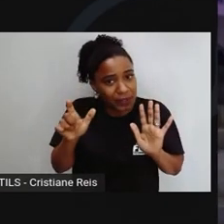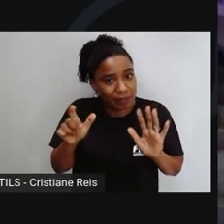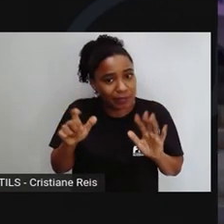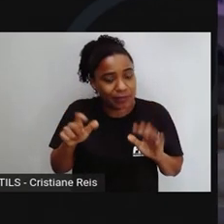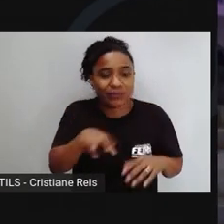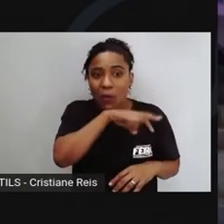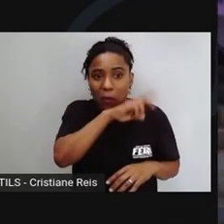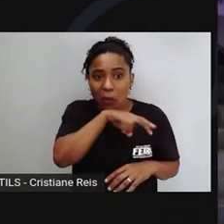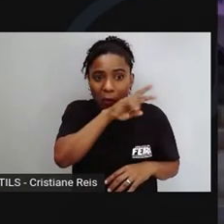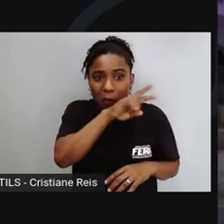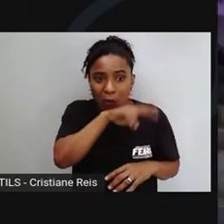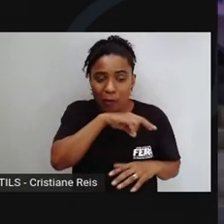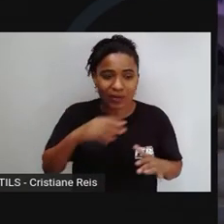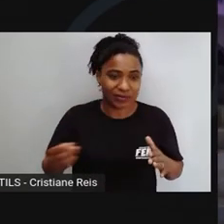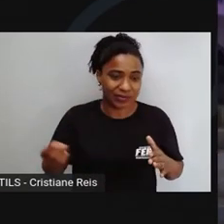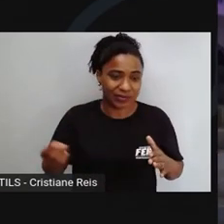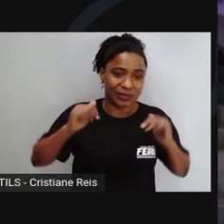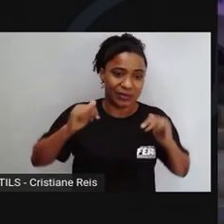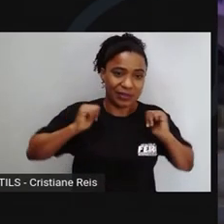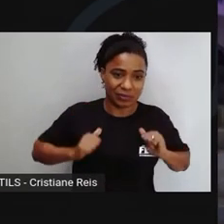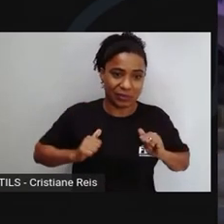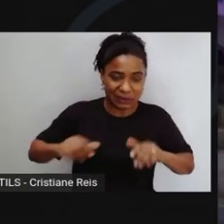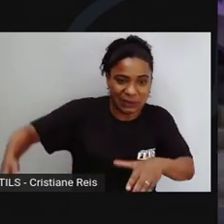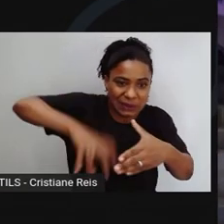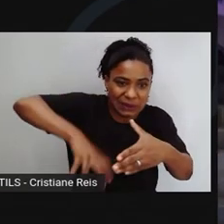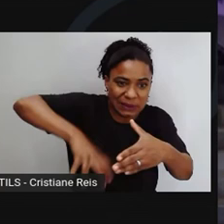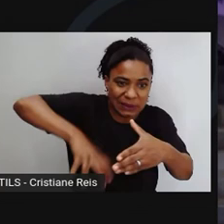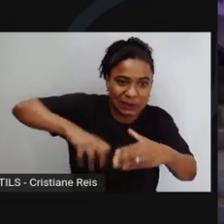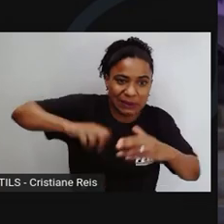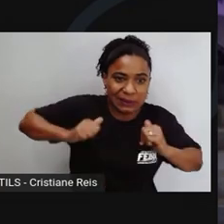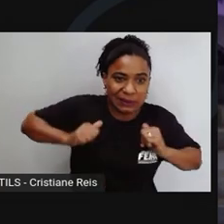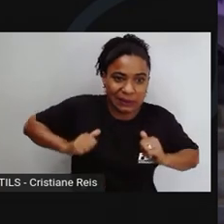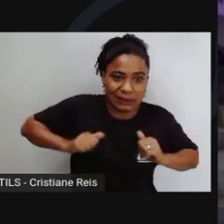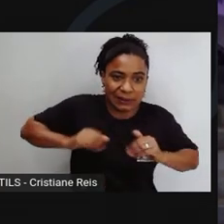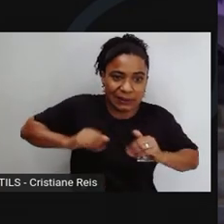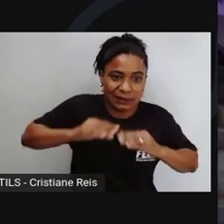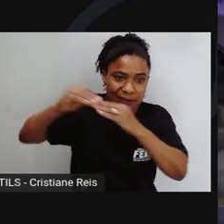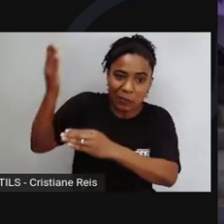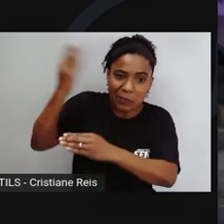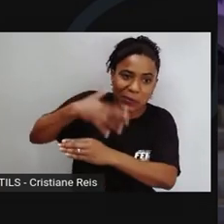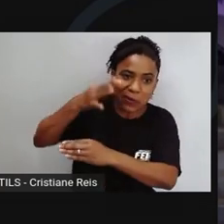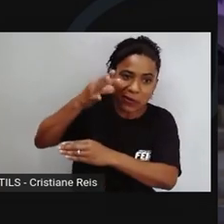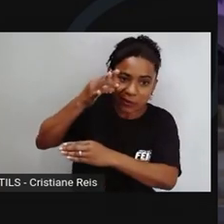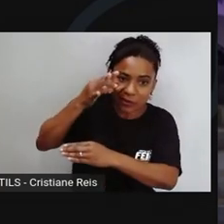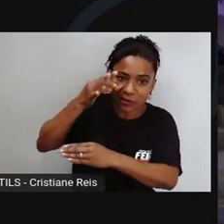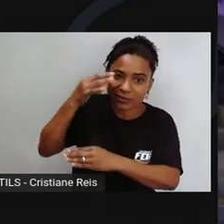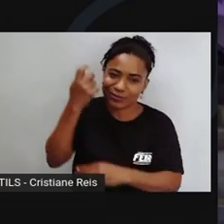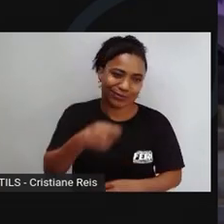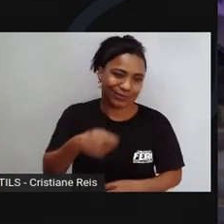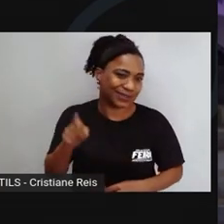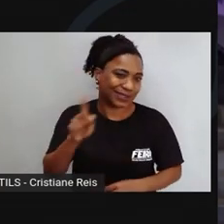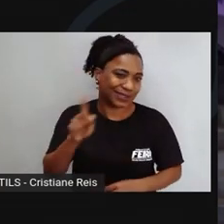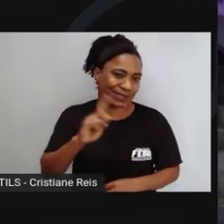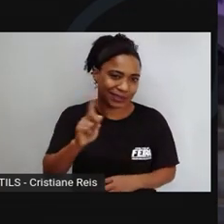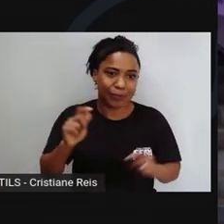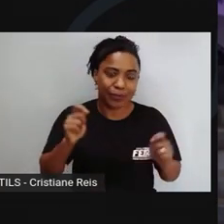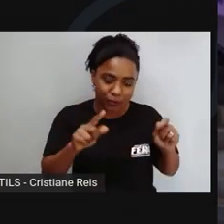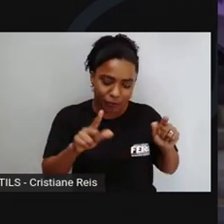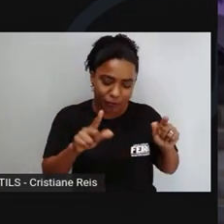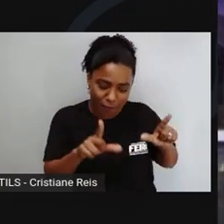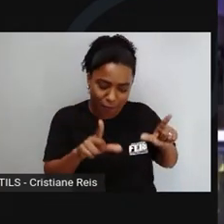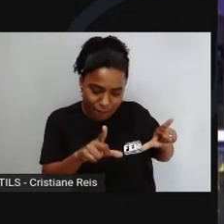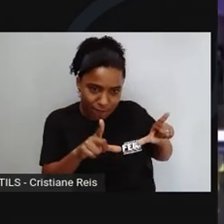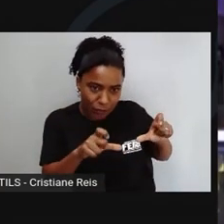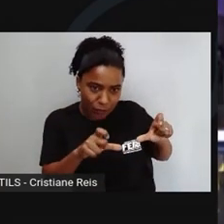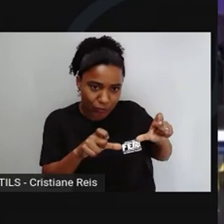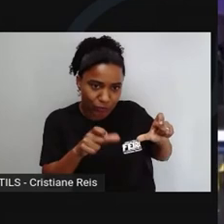você, na sua mochila? É perigoso, não precisa, não precisa matar o animal. Hoje em dia, você pode simplesmente tirar uma foto dele e mostrar para o médico que